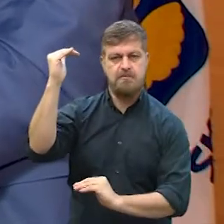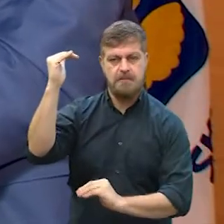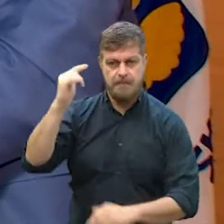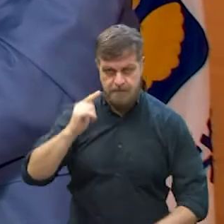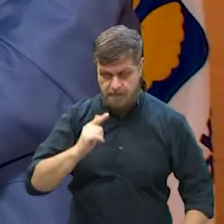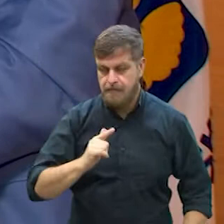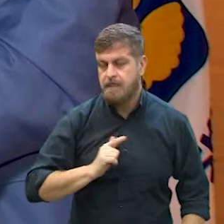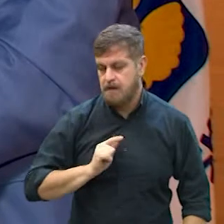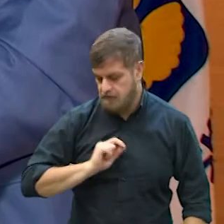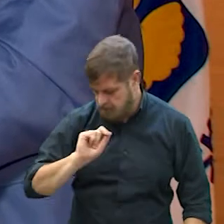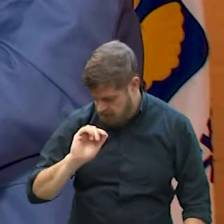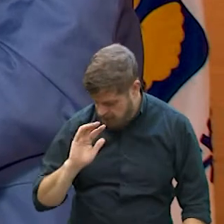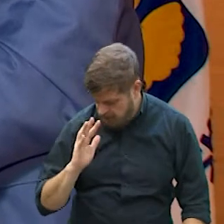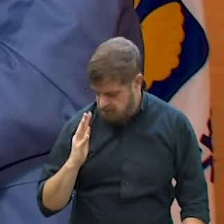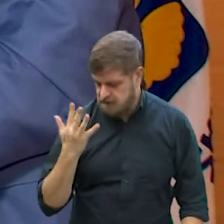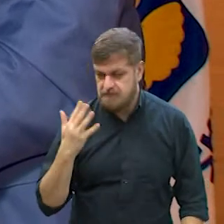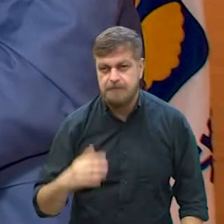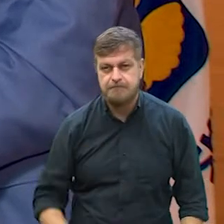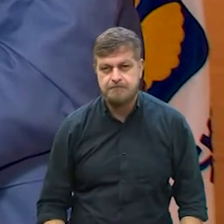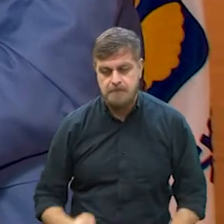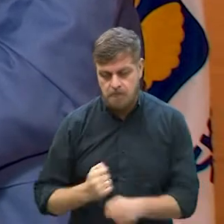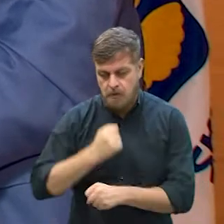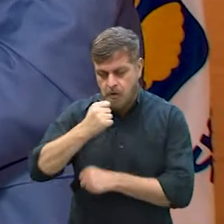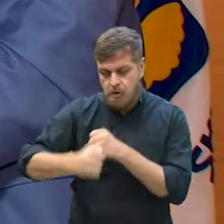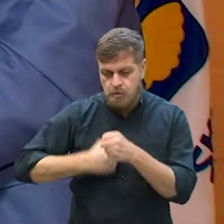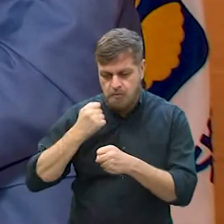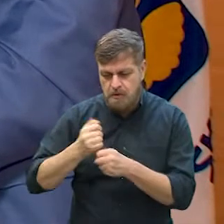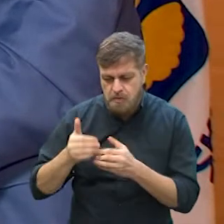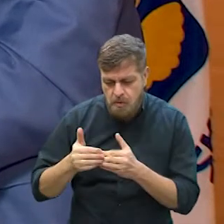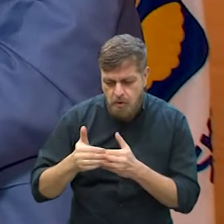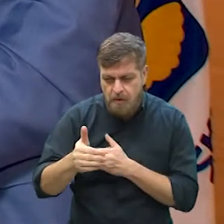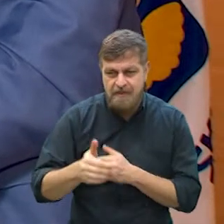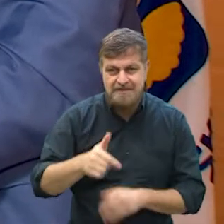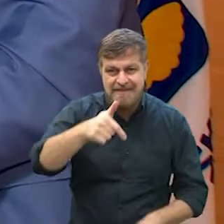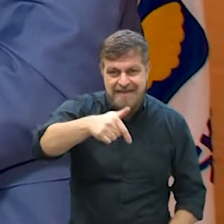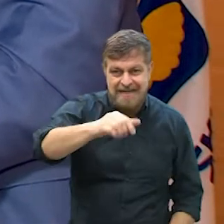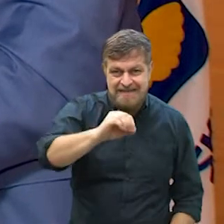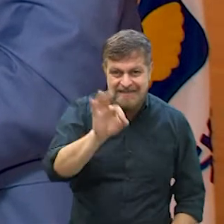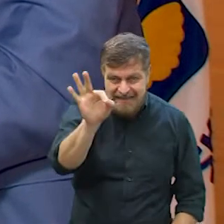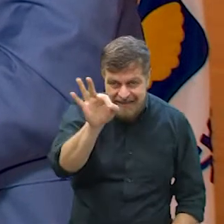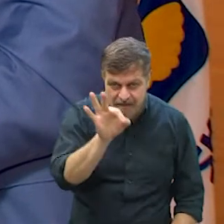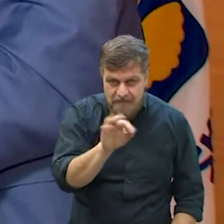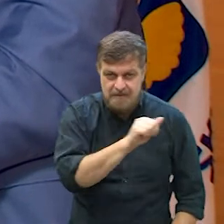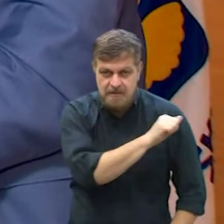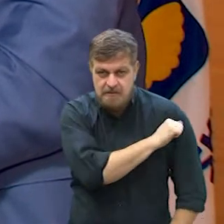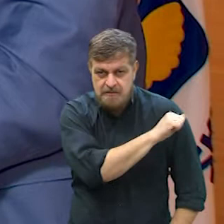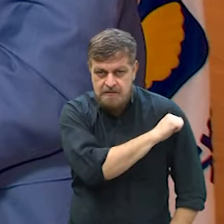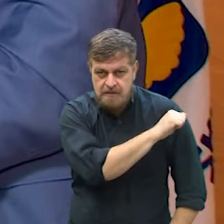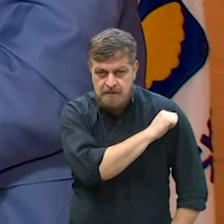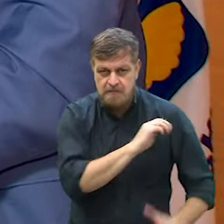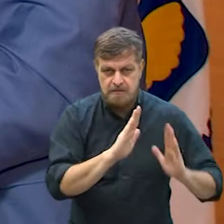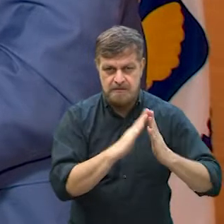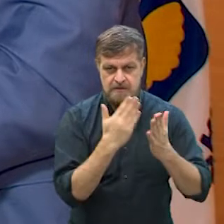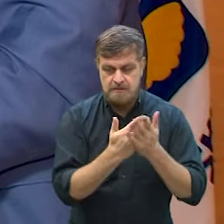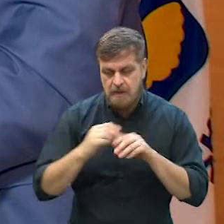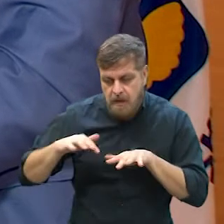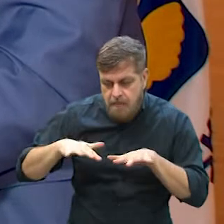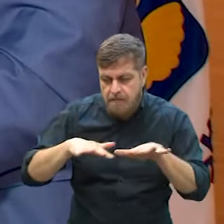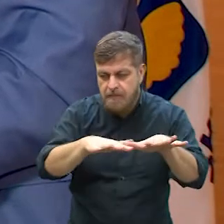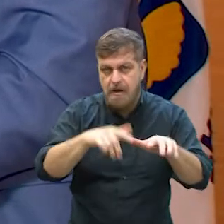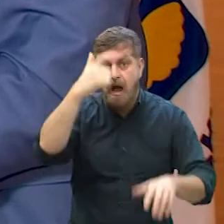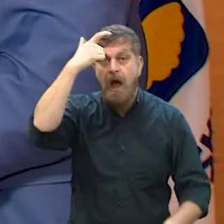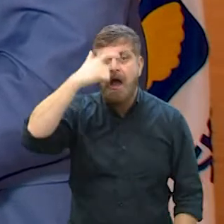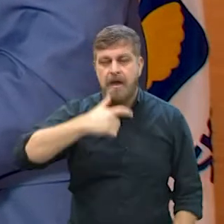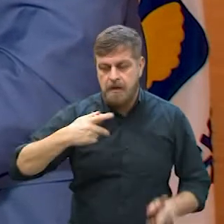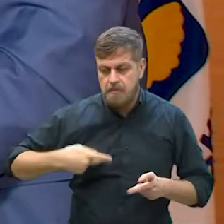dados. No início do ano, quando estava sendo permitido 70% dos alunos nas escolas,